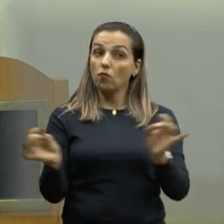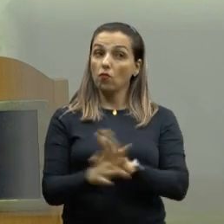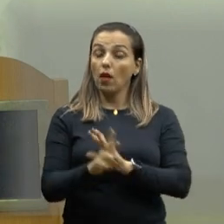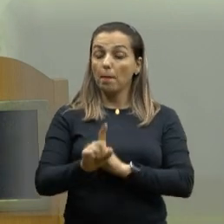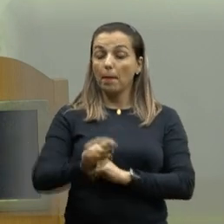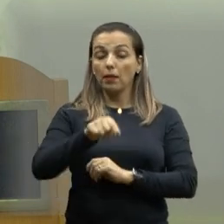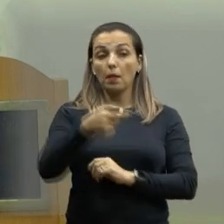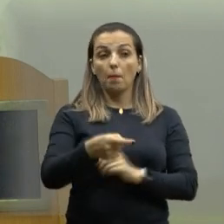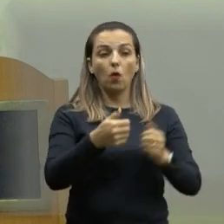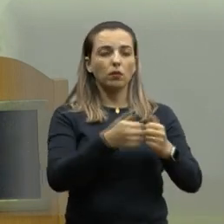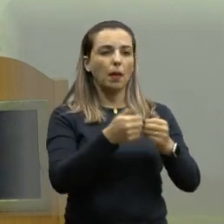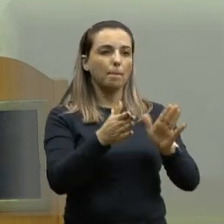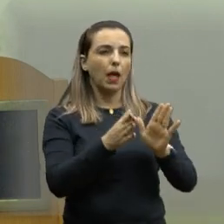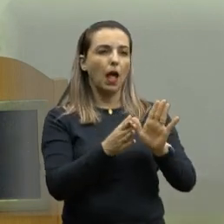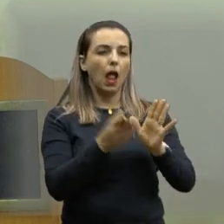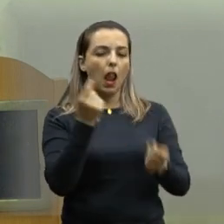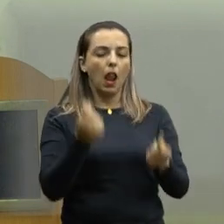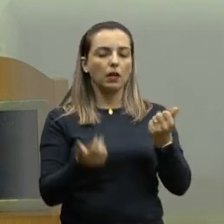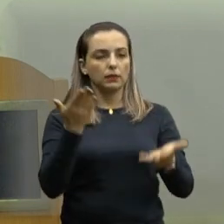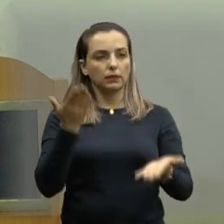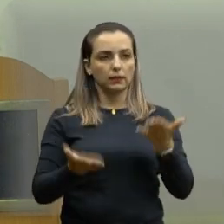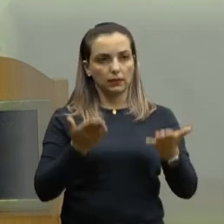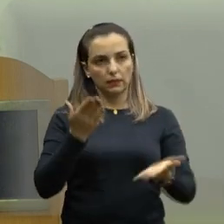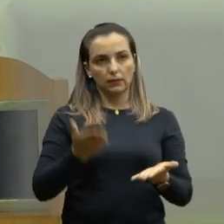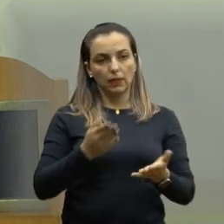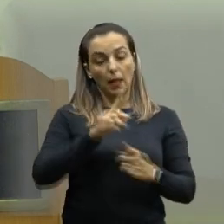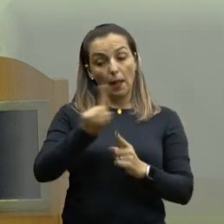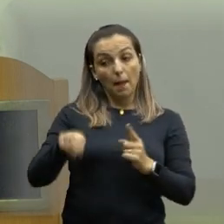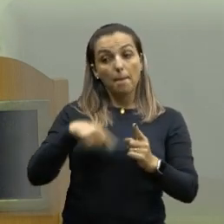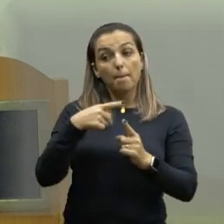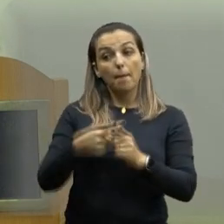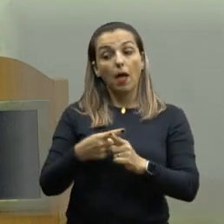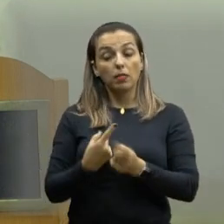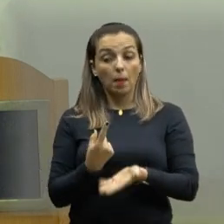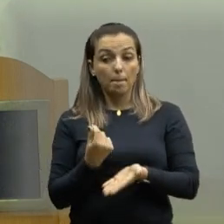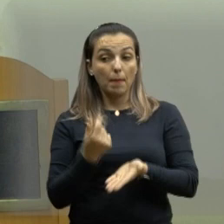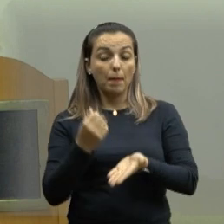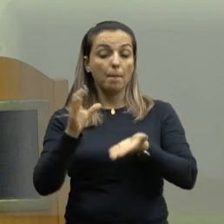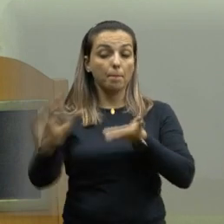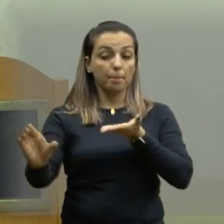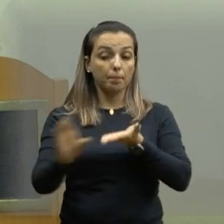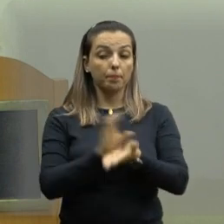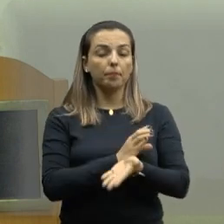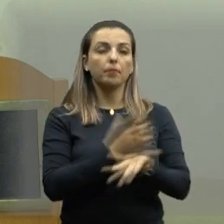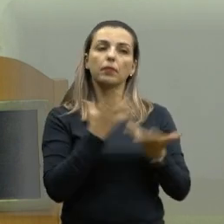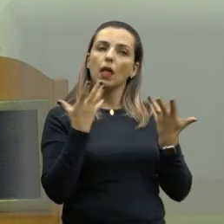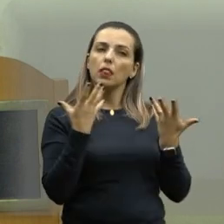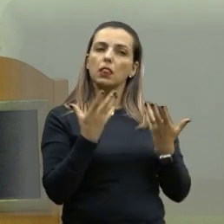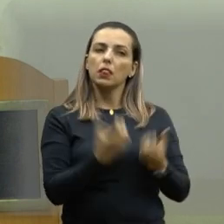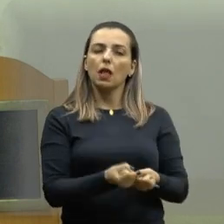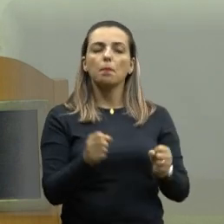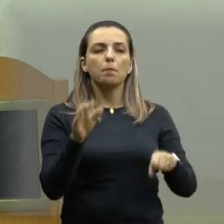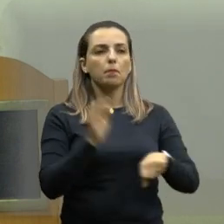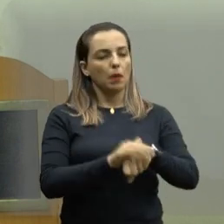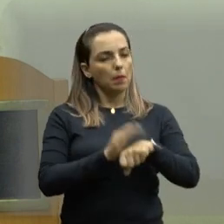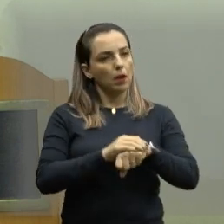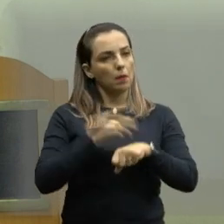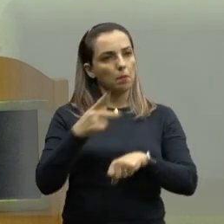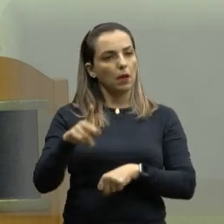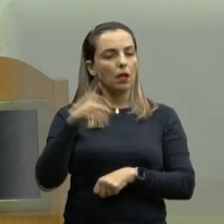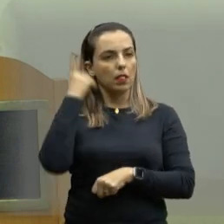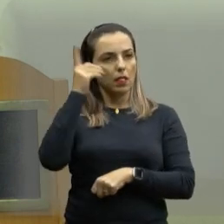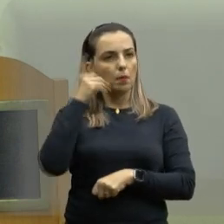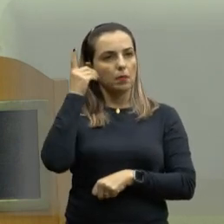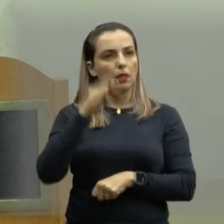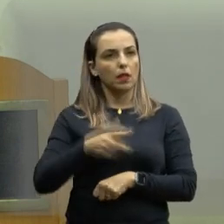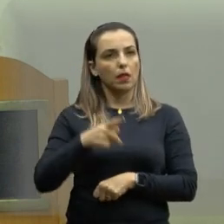depois abrir o processo de licitação, mais uma emenda que foi acatada e destinada pelo deputado federal Paulo